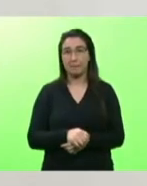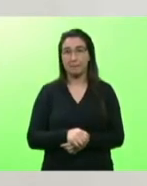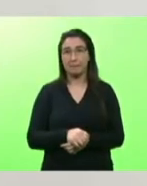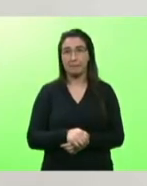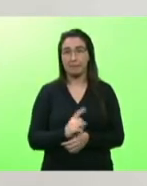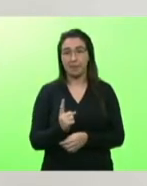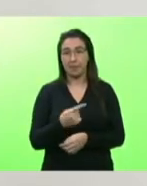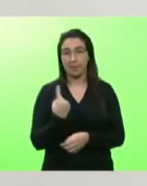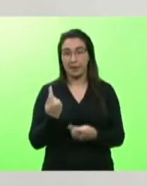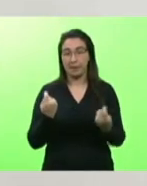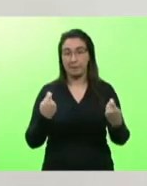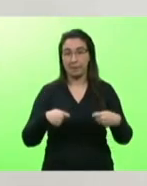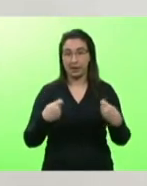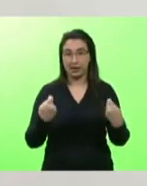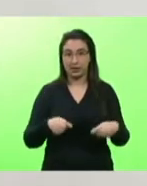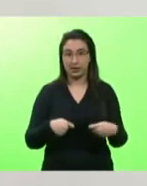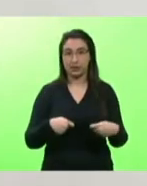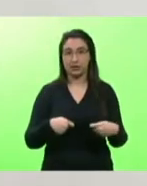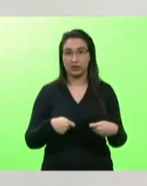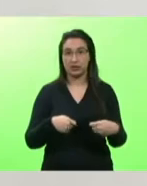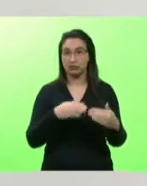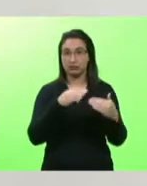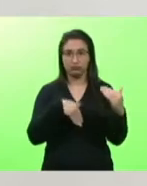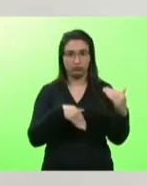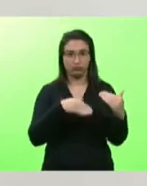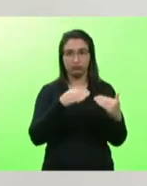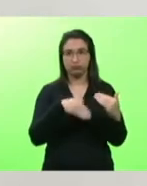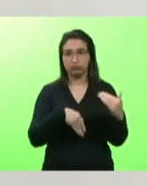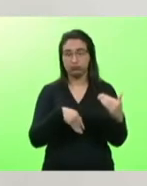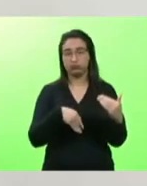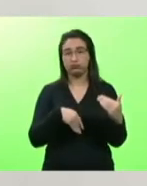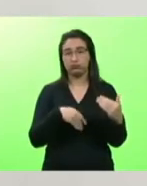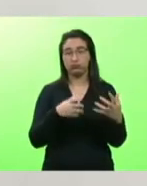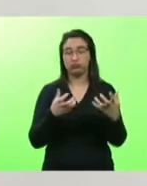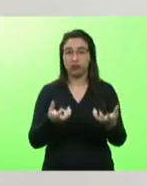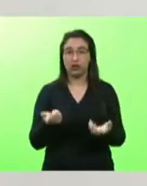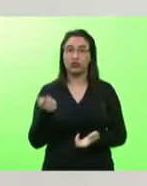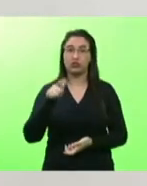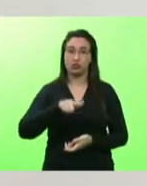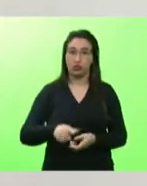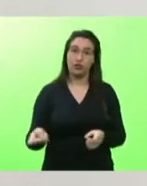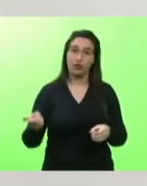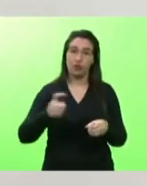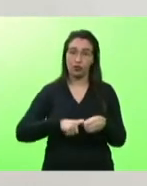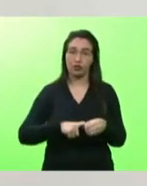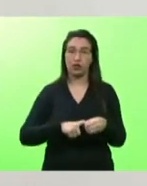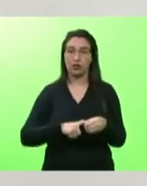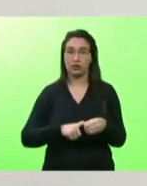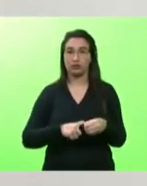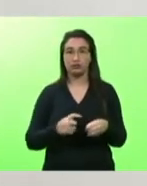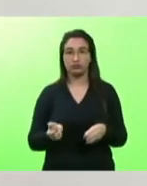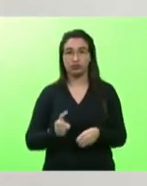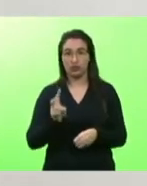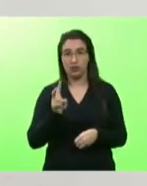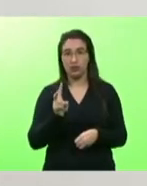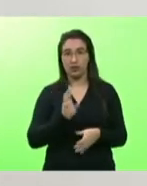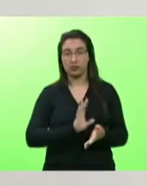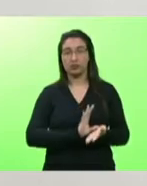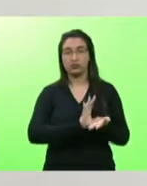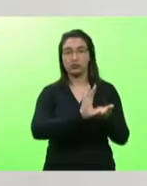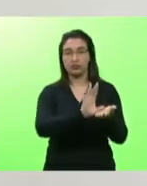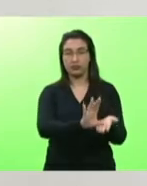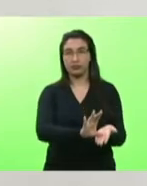é que contestar e procurar resgatar novamente esses recursos possam ser